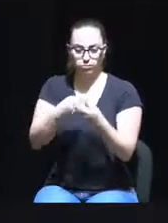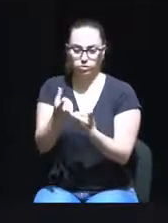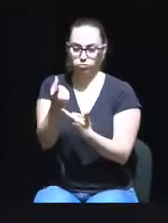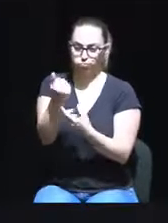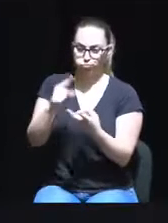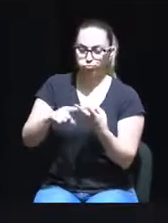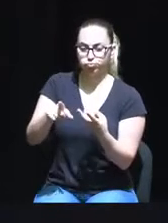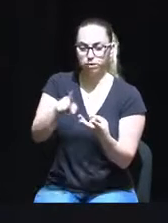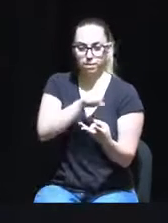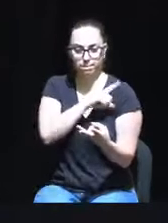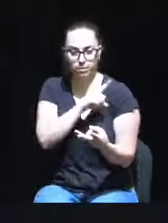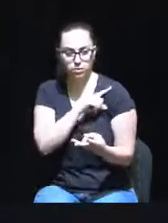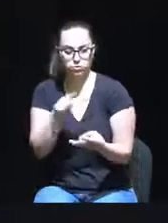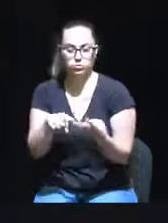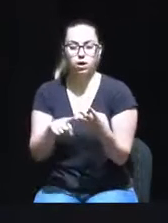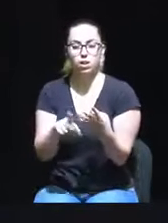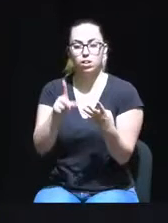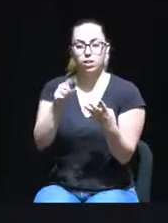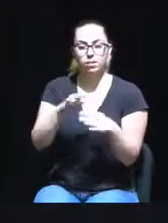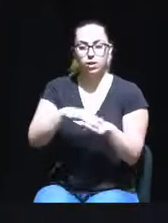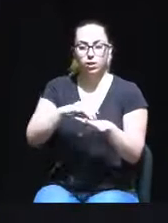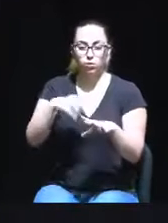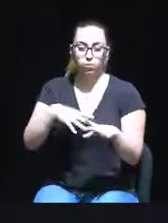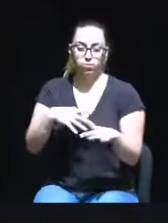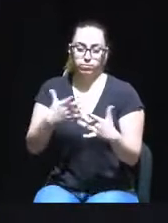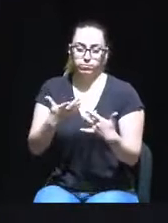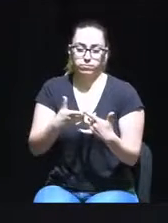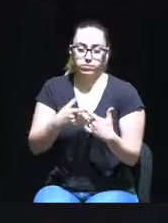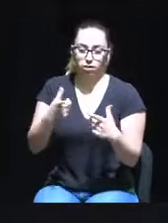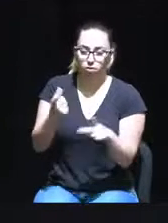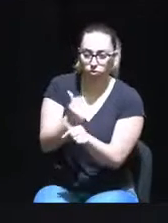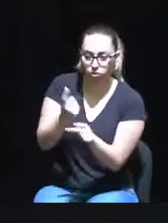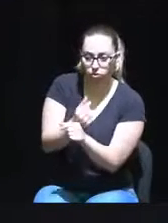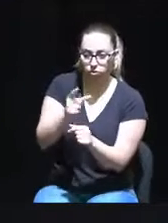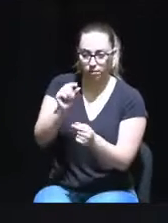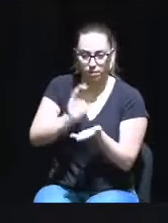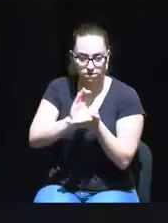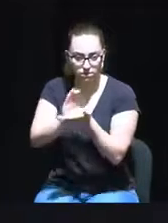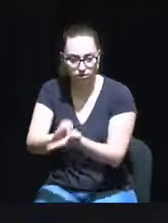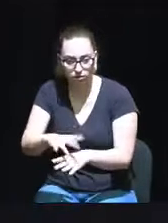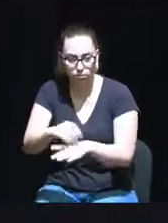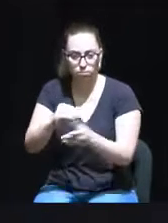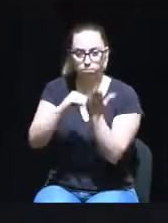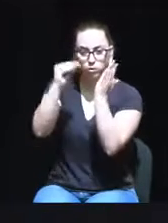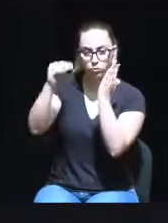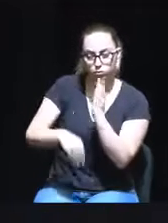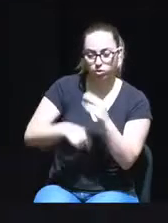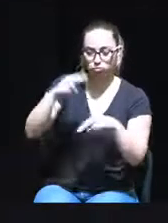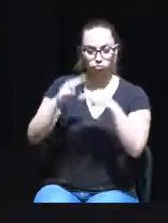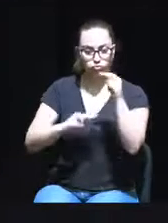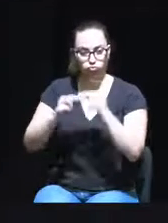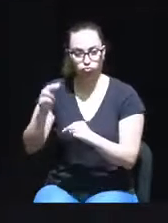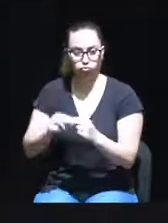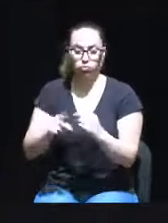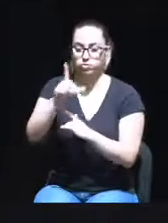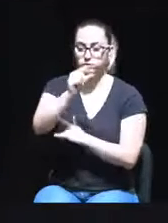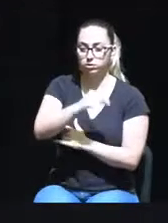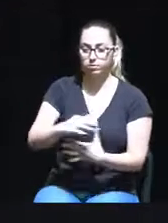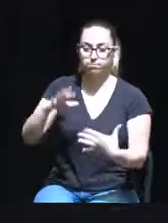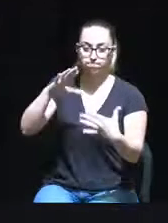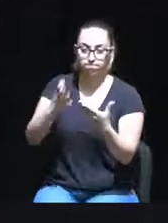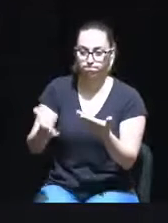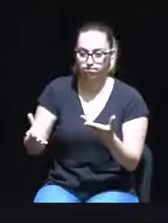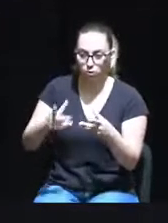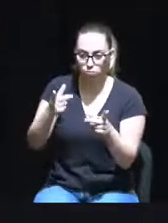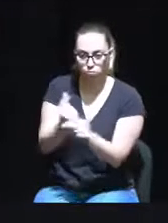e as com pessoal, influenciada pela aquisição de bens e de investimento, por via da execução de contratos relativos à construção e aquisição de